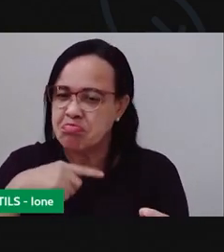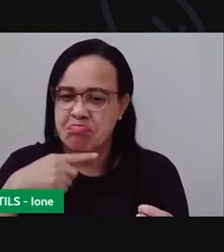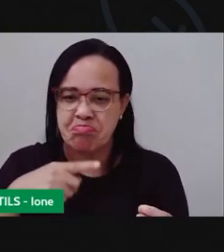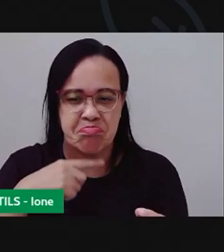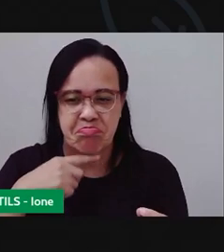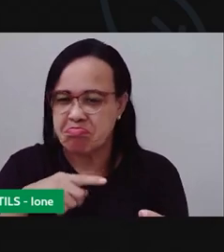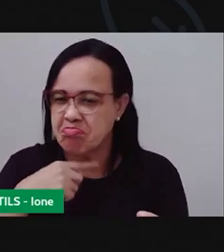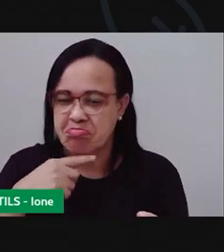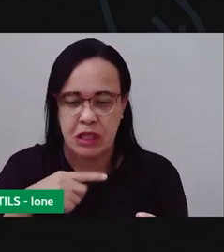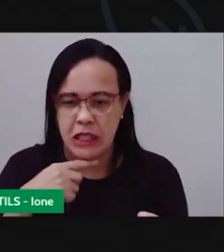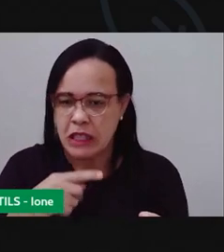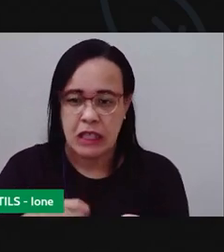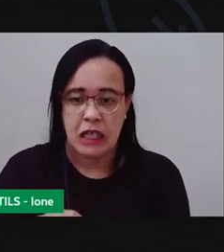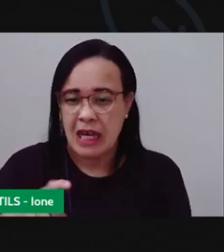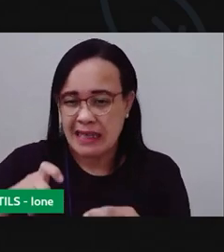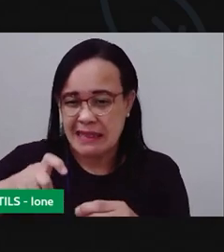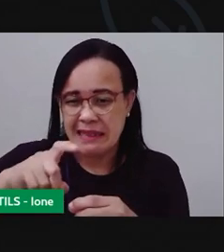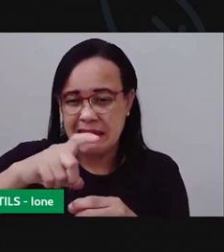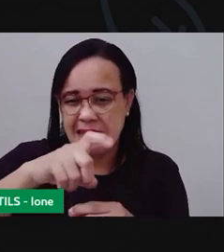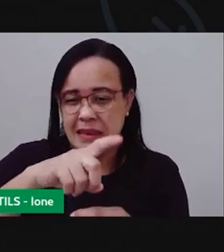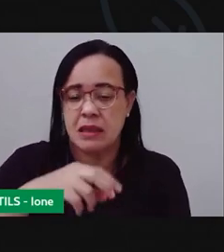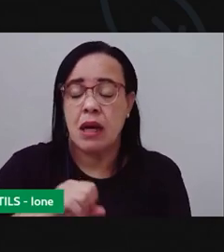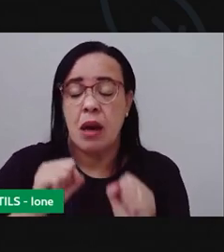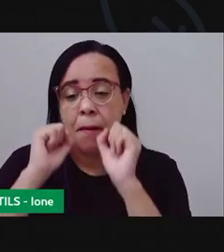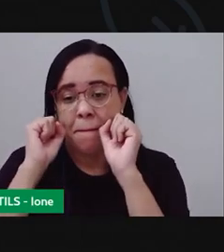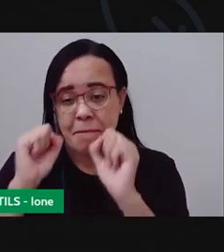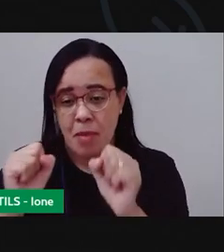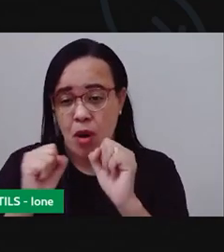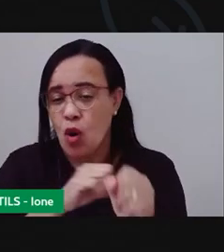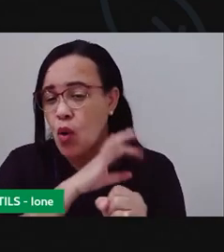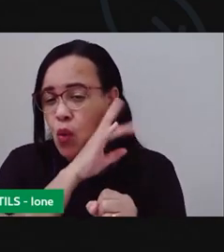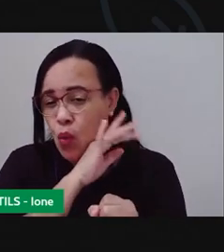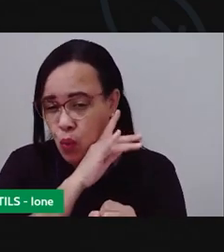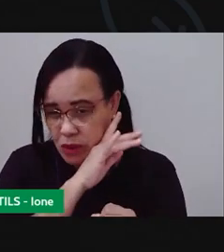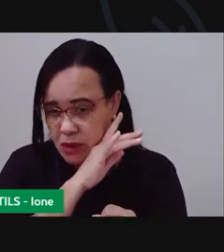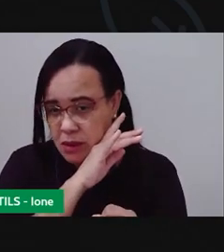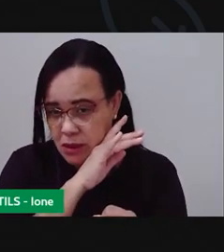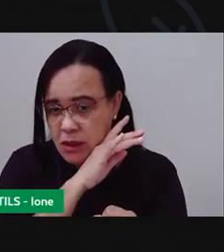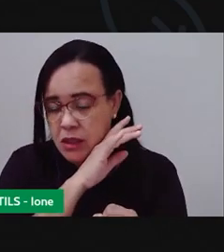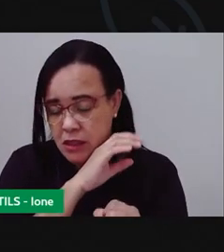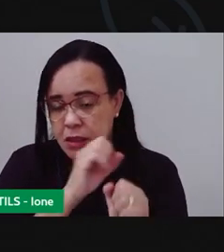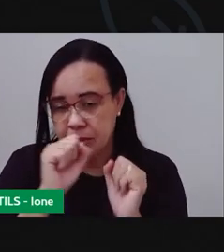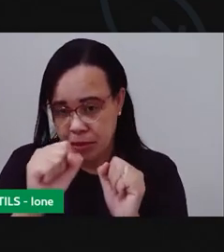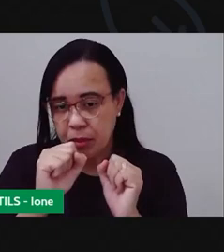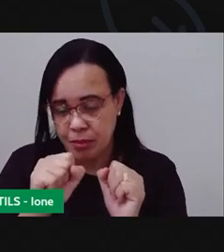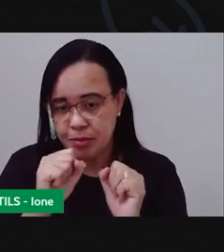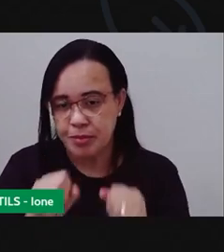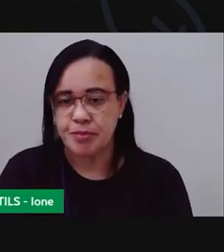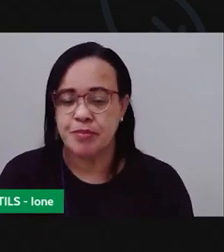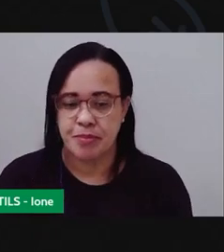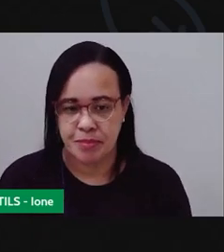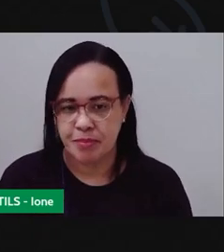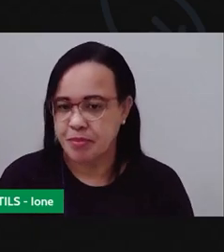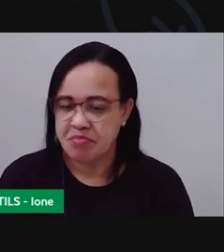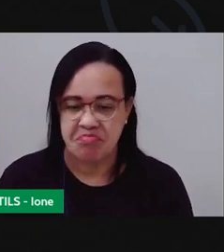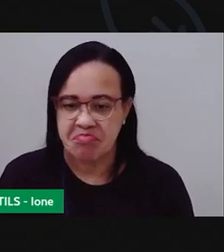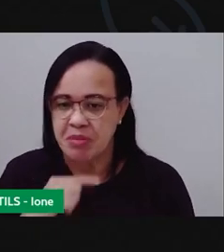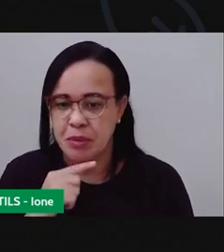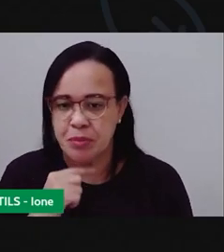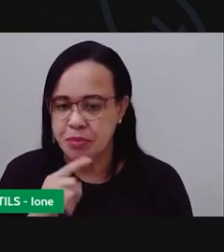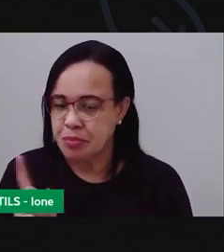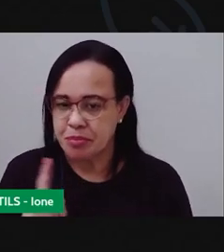larvas e vai estragar ali a sua sua compostagem não vai servir